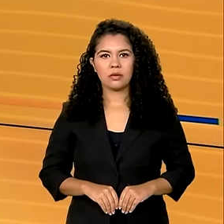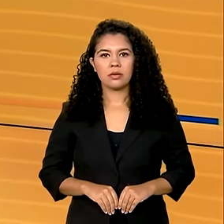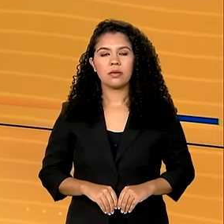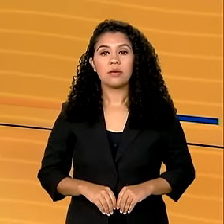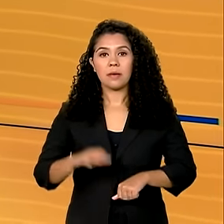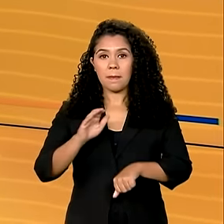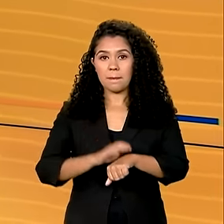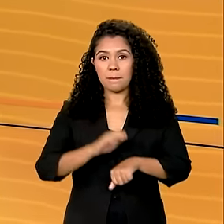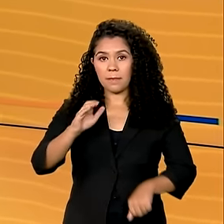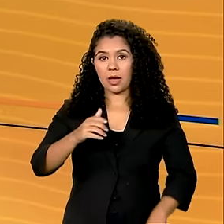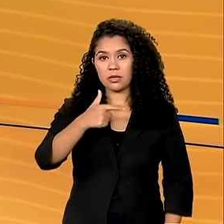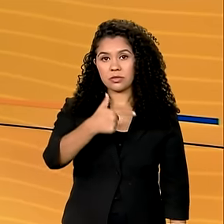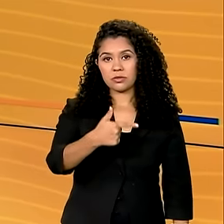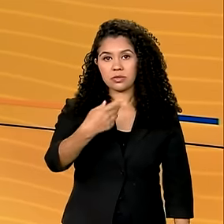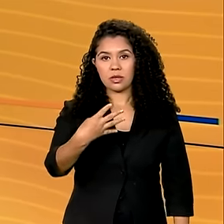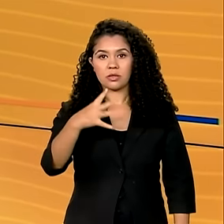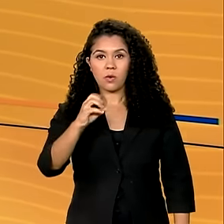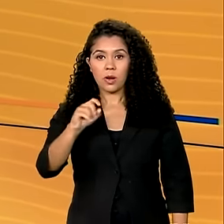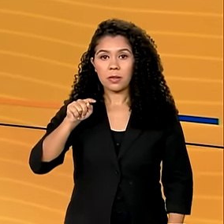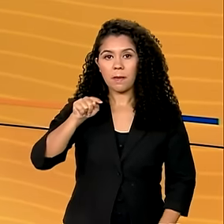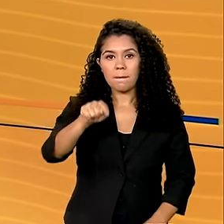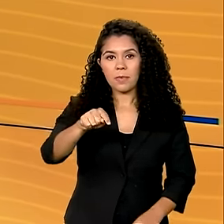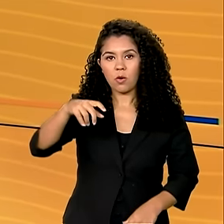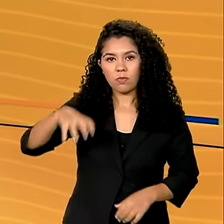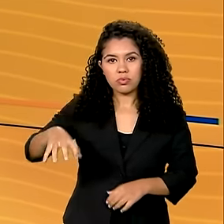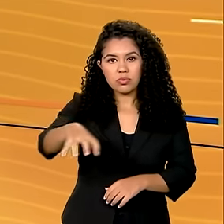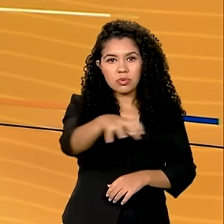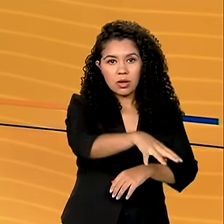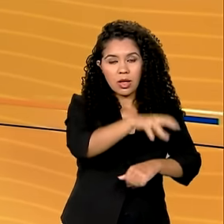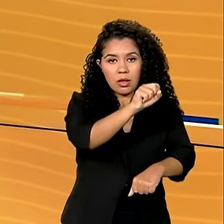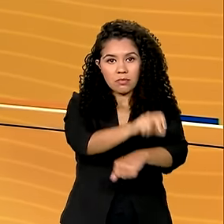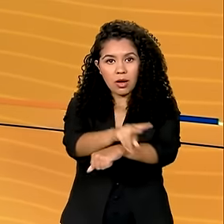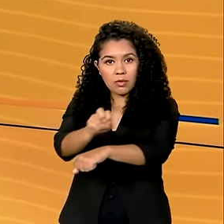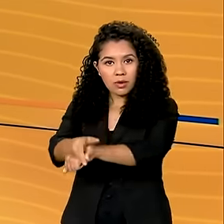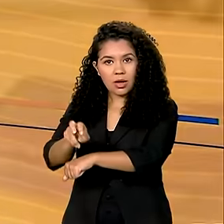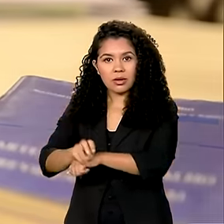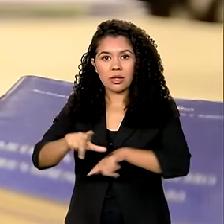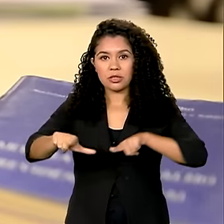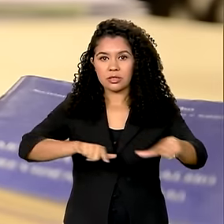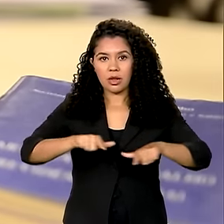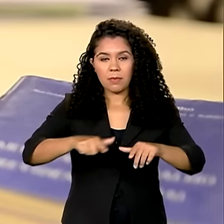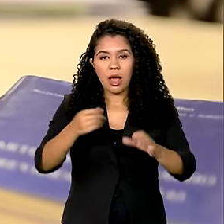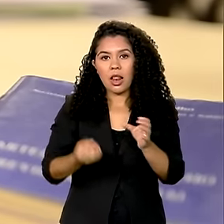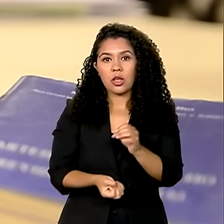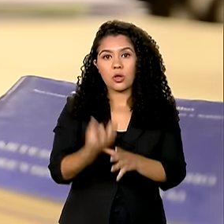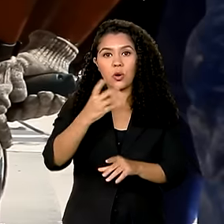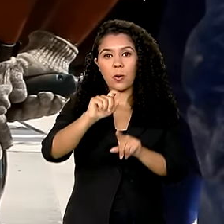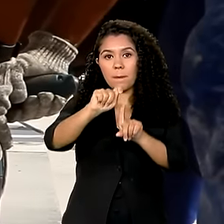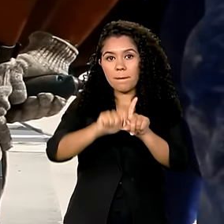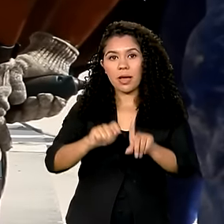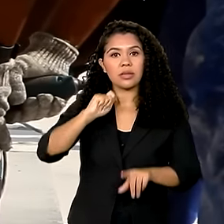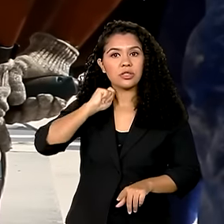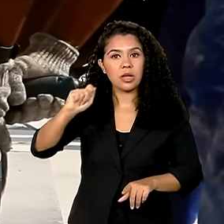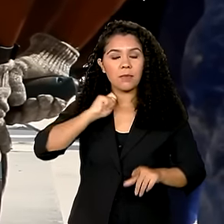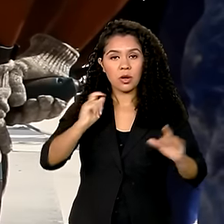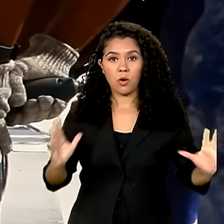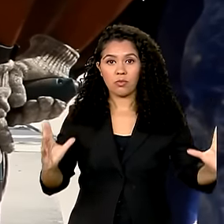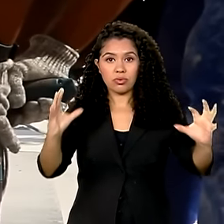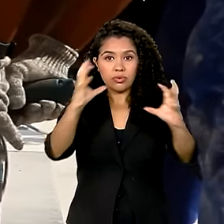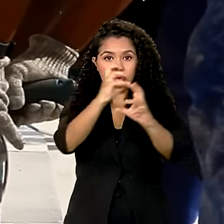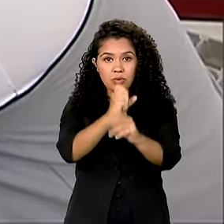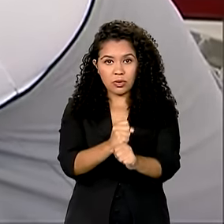Mais de 240 mil postos de trabalho foram criados em abril. O acumulado no ano foi o melhor desde